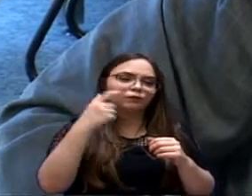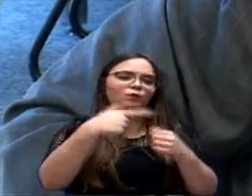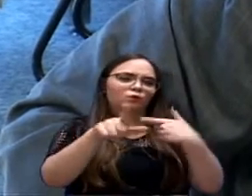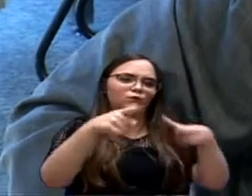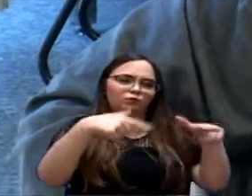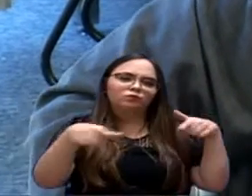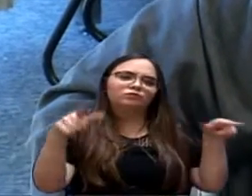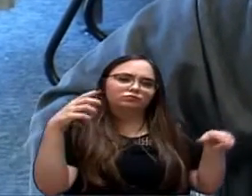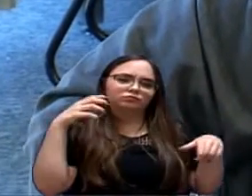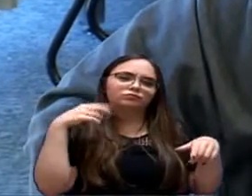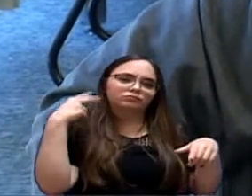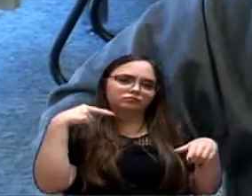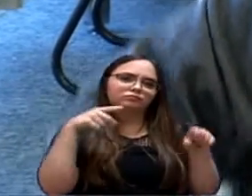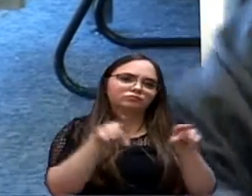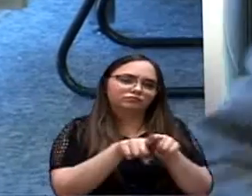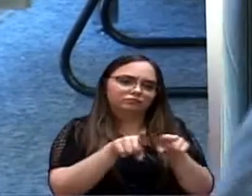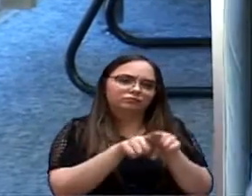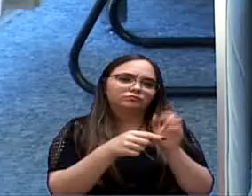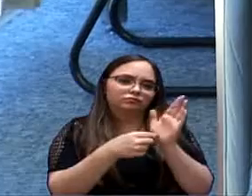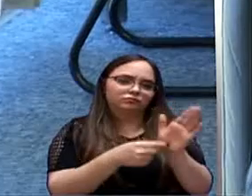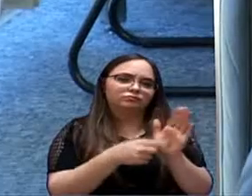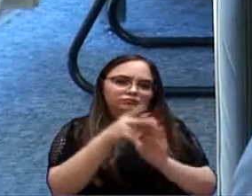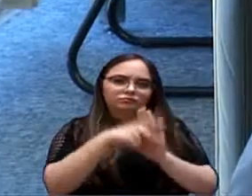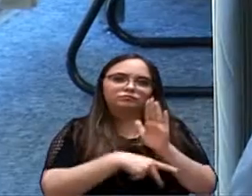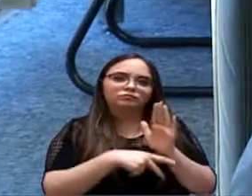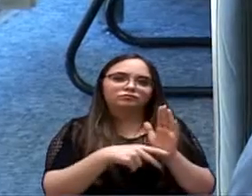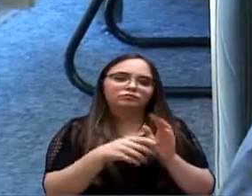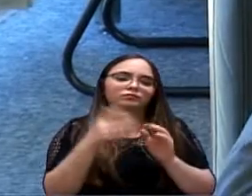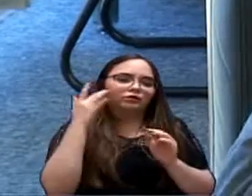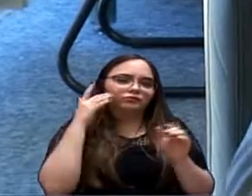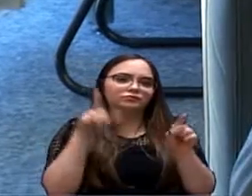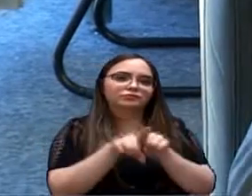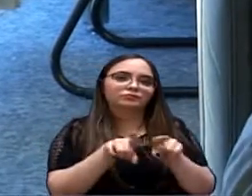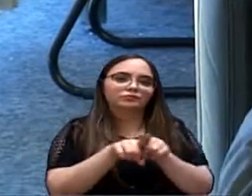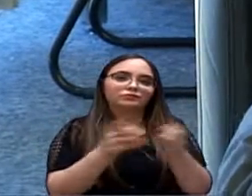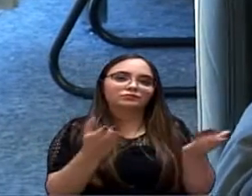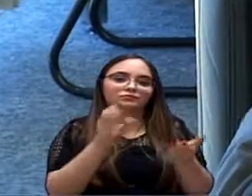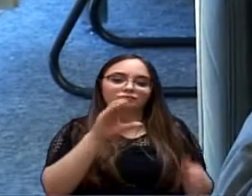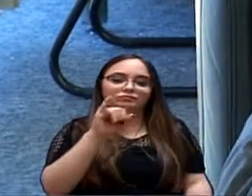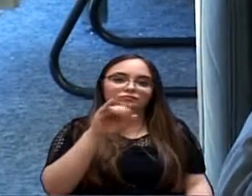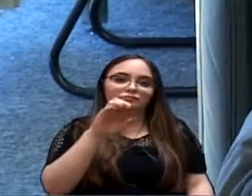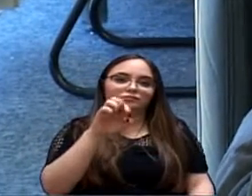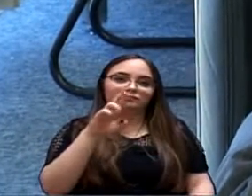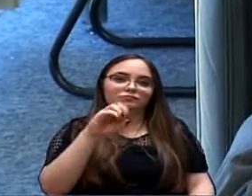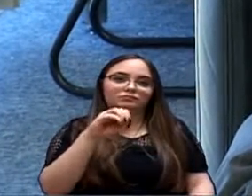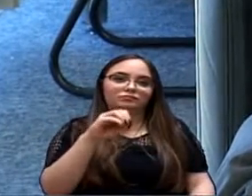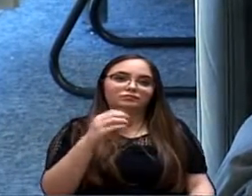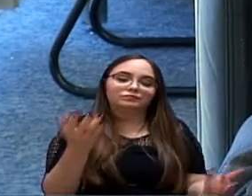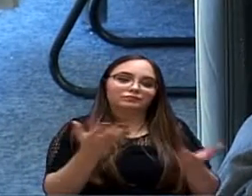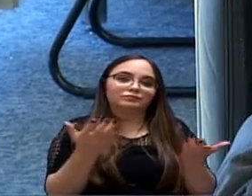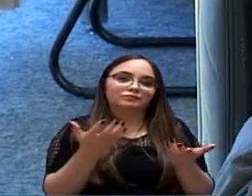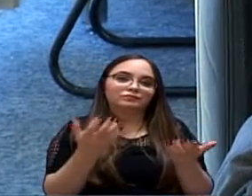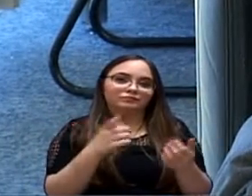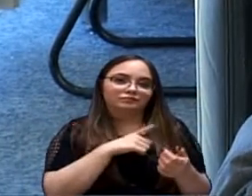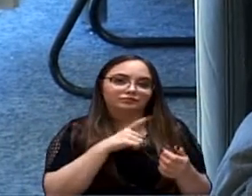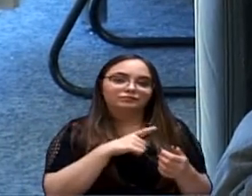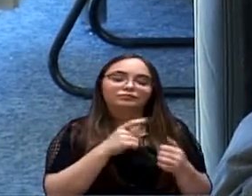apresentaram projetos, inclusive, hoje teve aqui o do Cícero João para atendimento dos